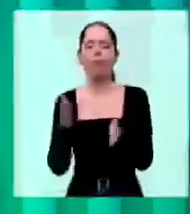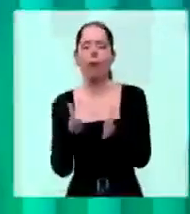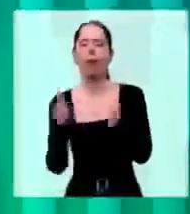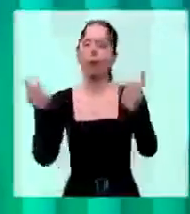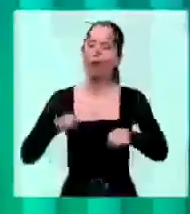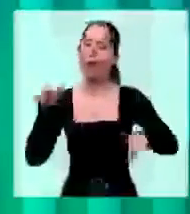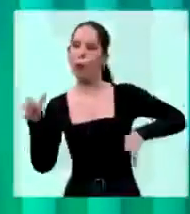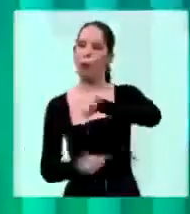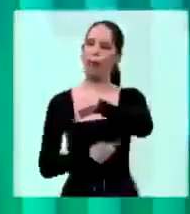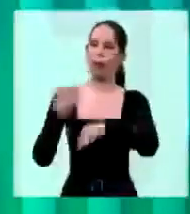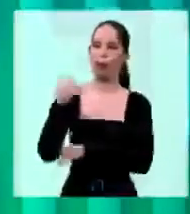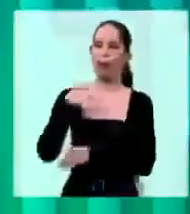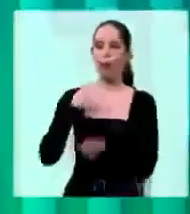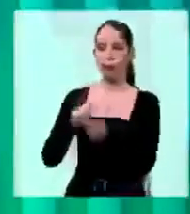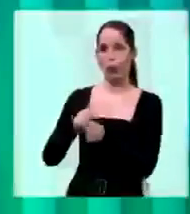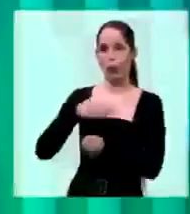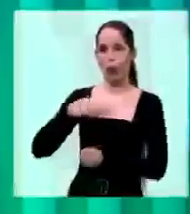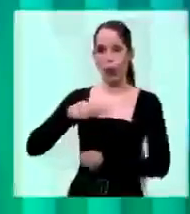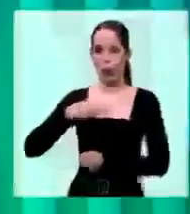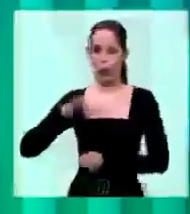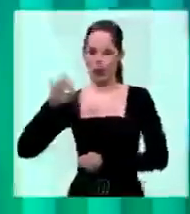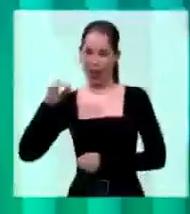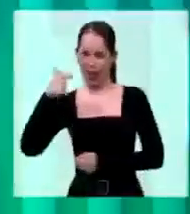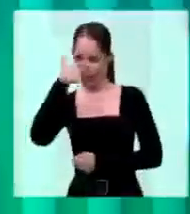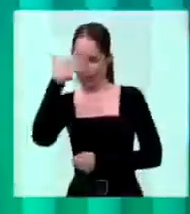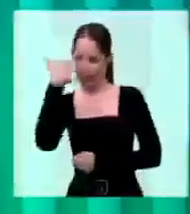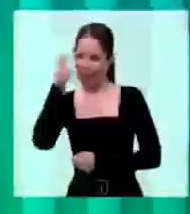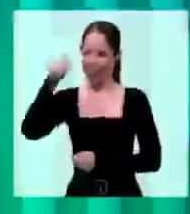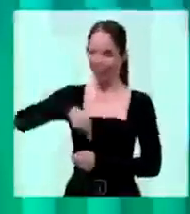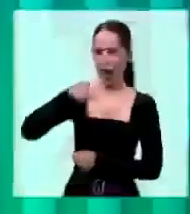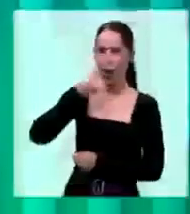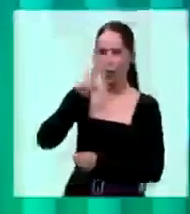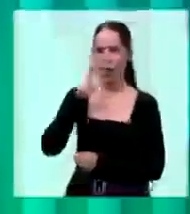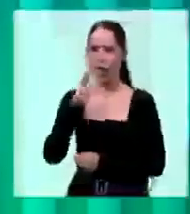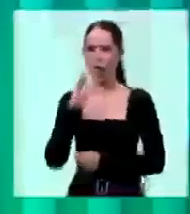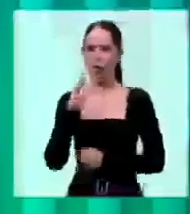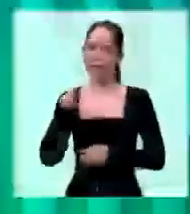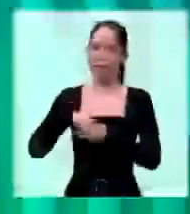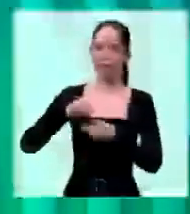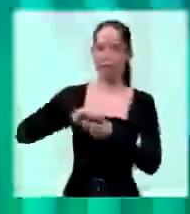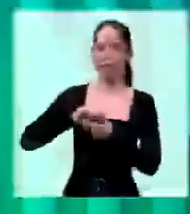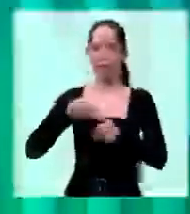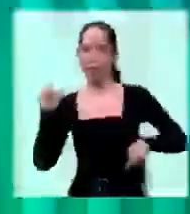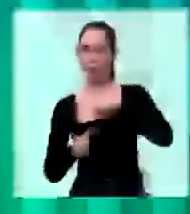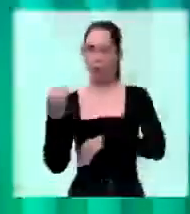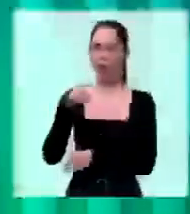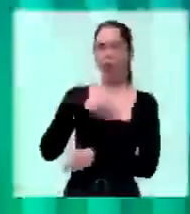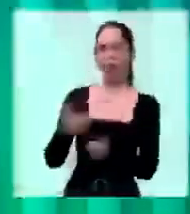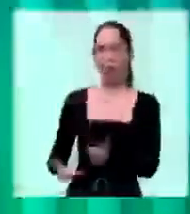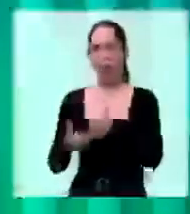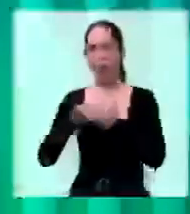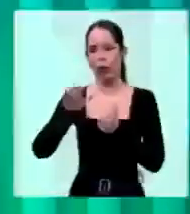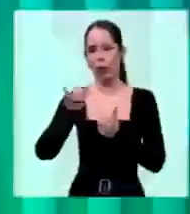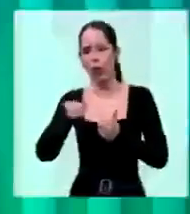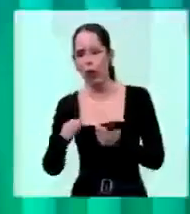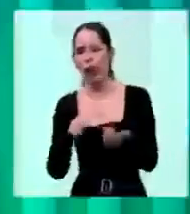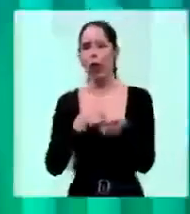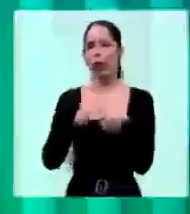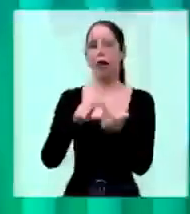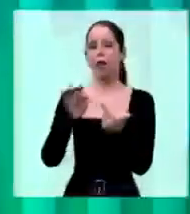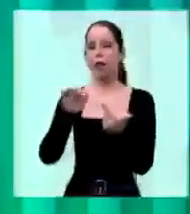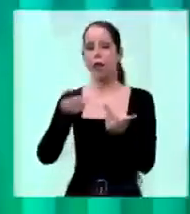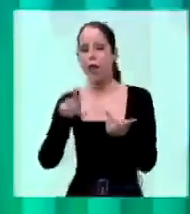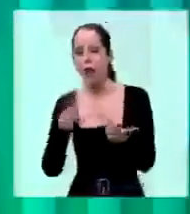Rosseto, nós da Coaligação Muda Porto Alegre, que temos hoje o apoio de Juliana Brizola, de Fernanda Melchiona, de Montserrat Martins,